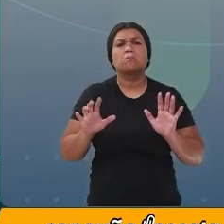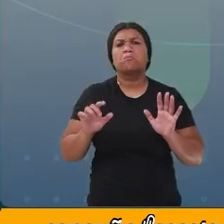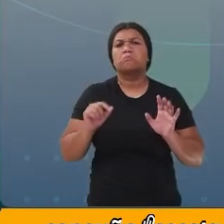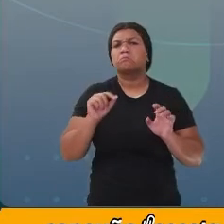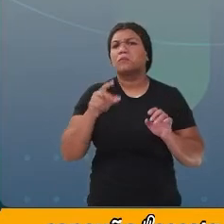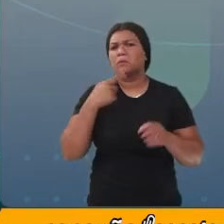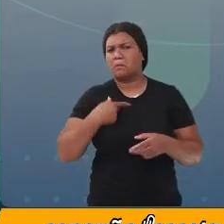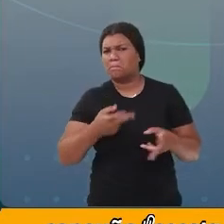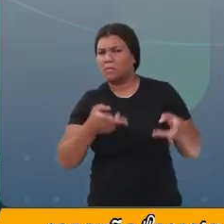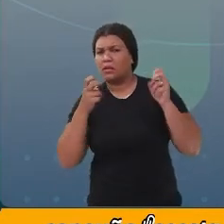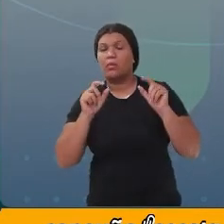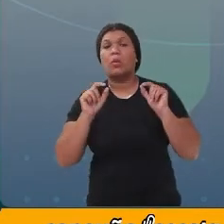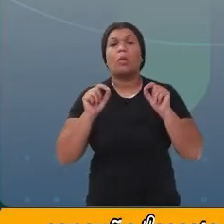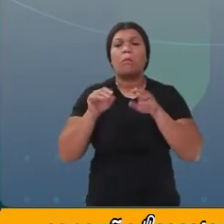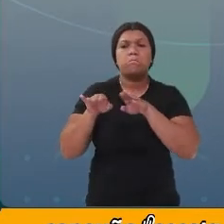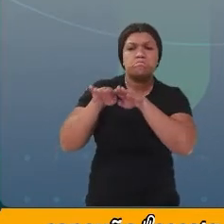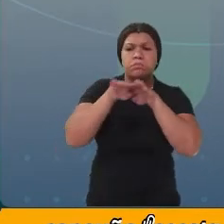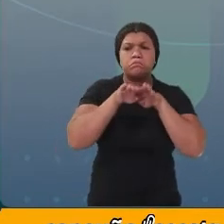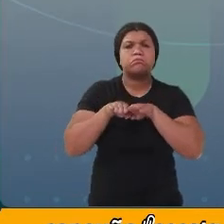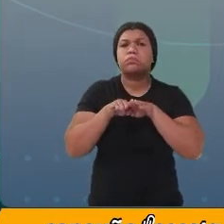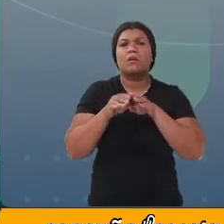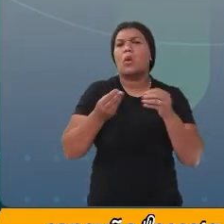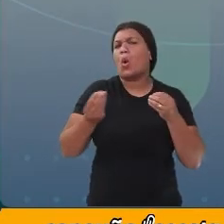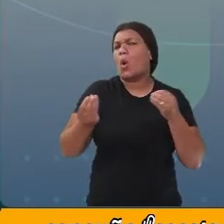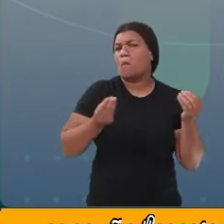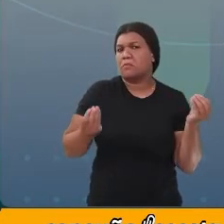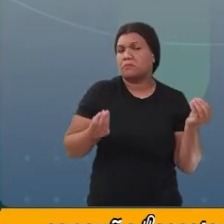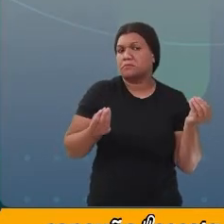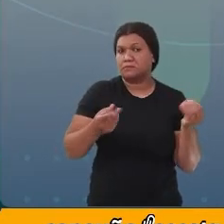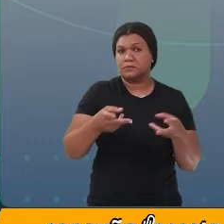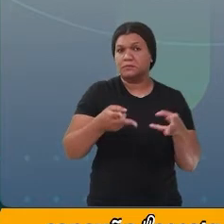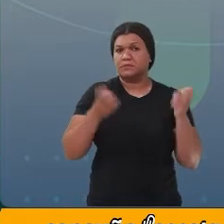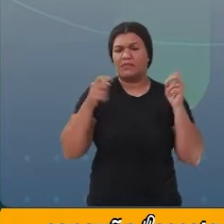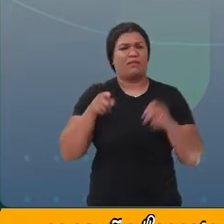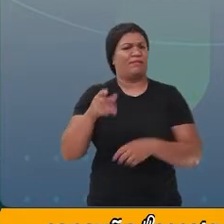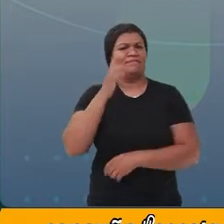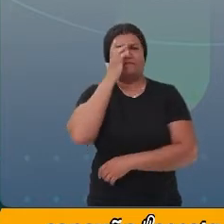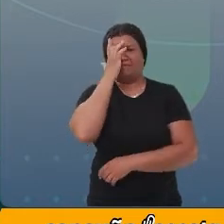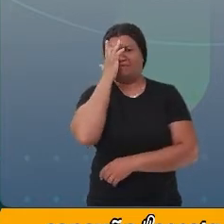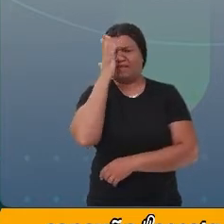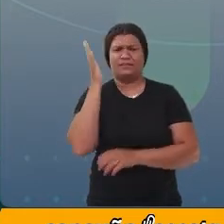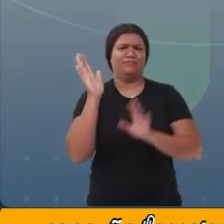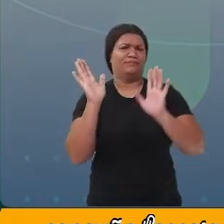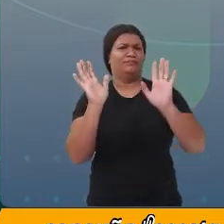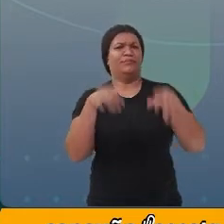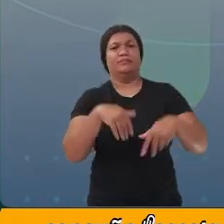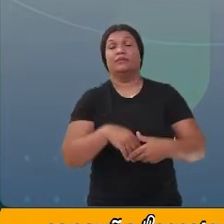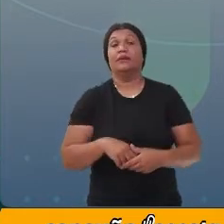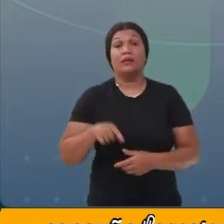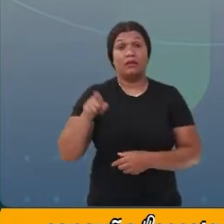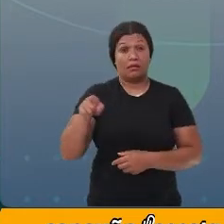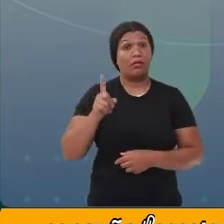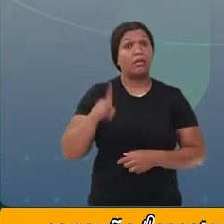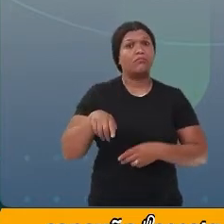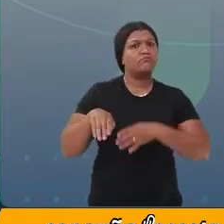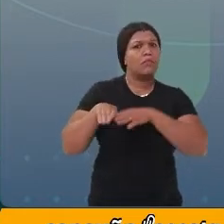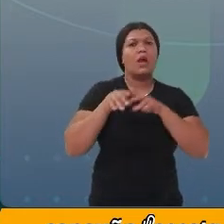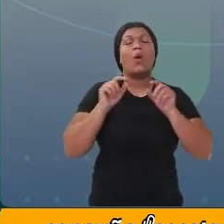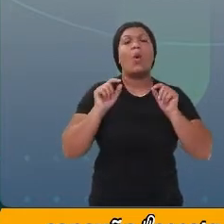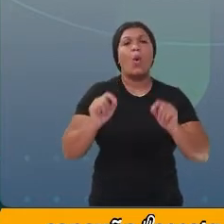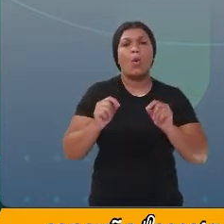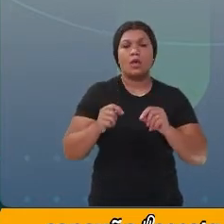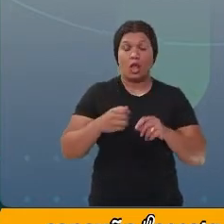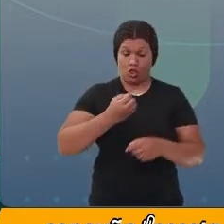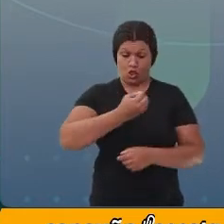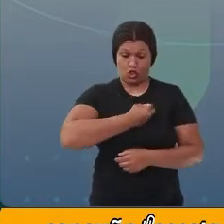Conseguiu perceber o padrão dessa sequência? Essa é muito fácil. O padrão é que a